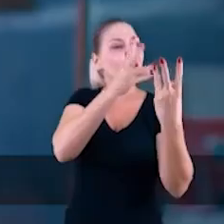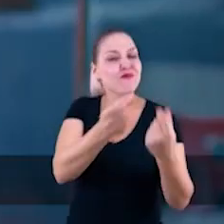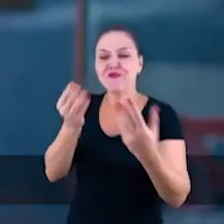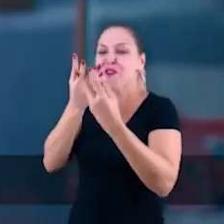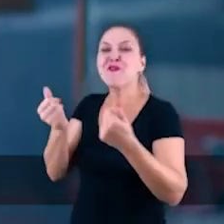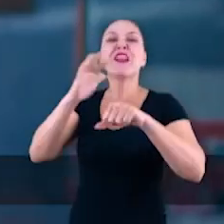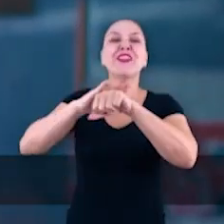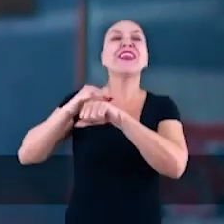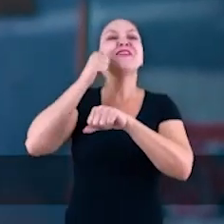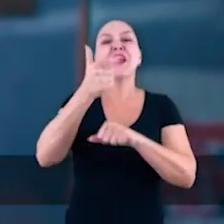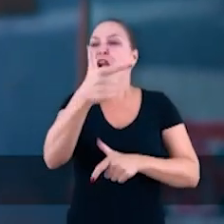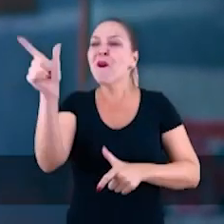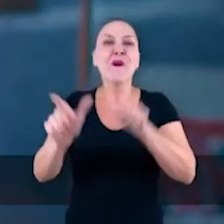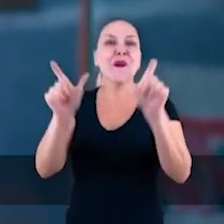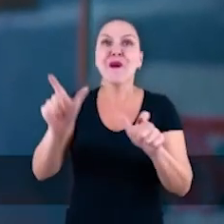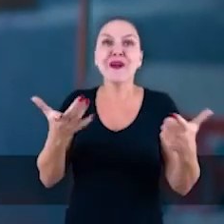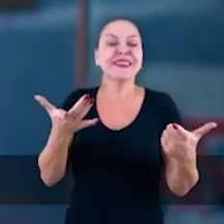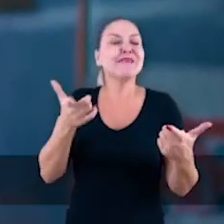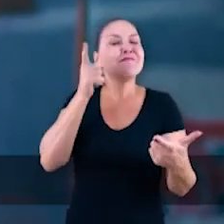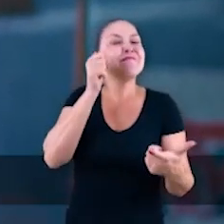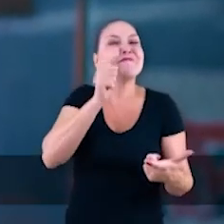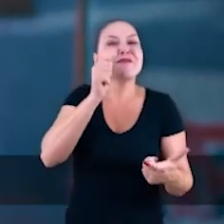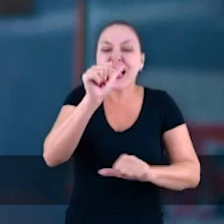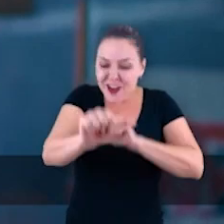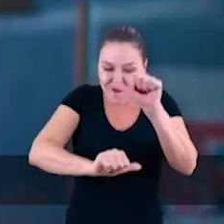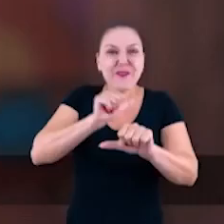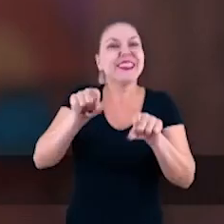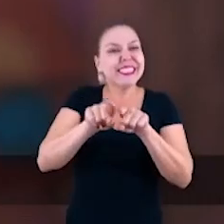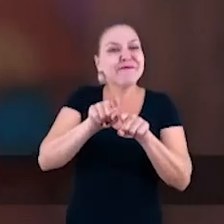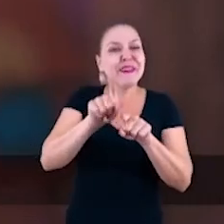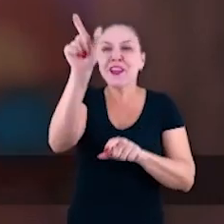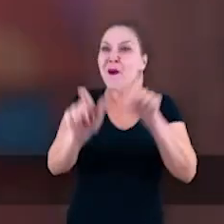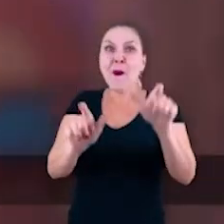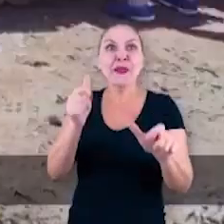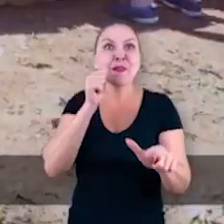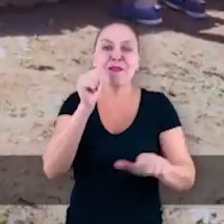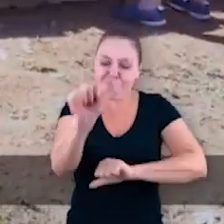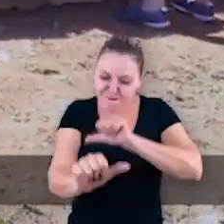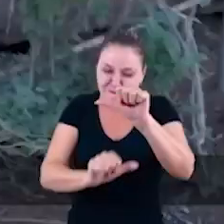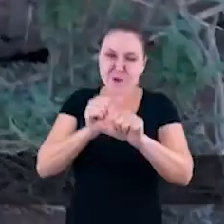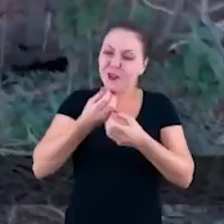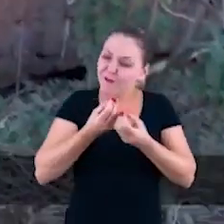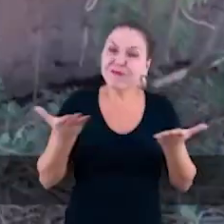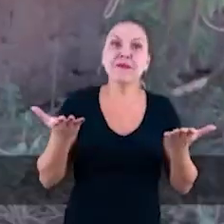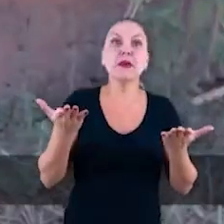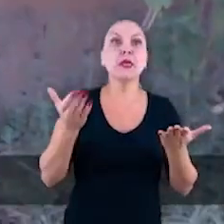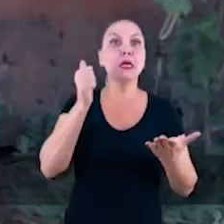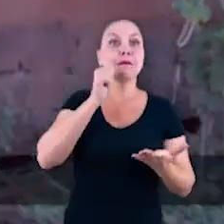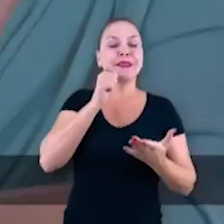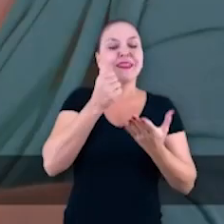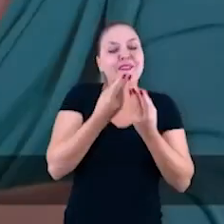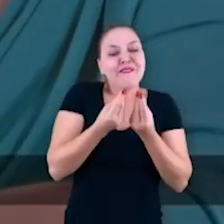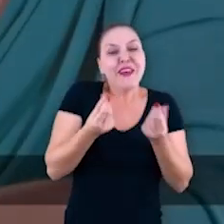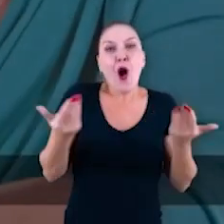curadas curam mulheres. Mulheres saradas saram mulheres, né? E mulheres transformadas transformam mulheres. E essa